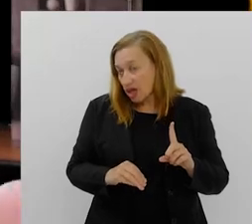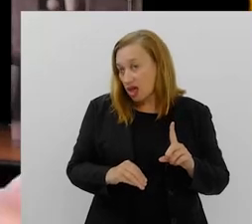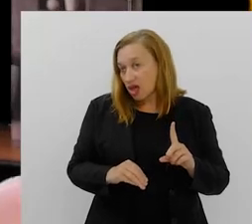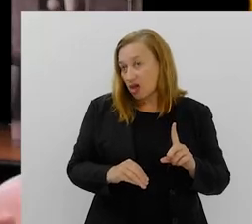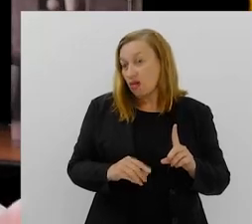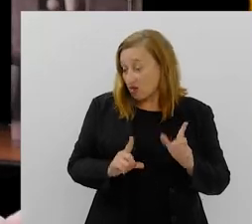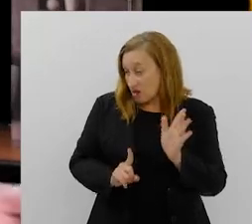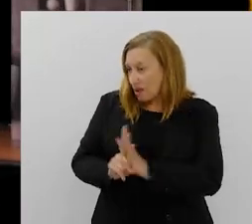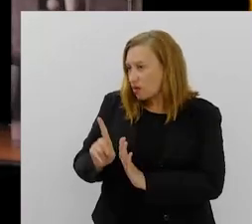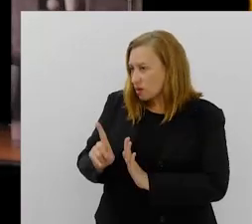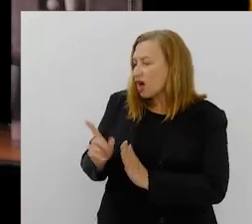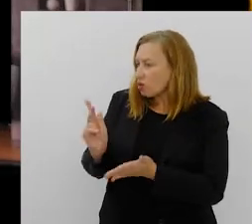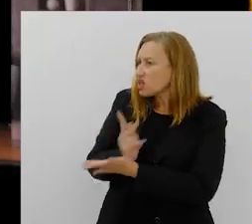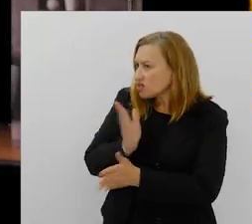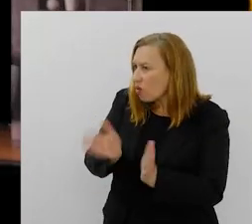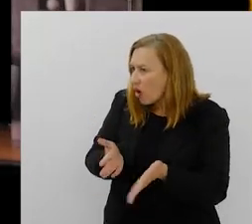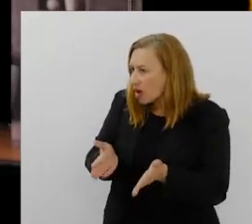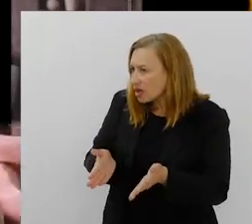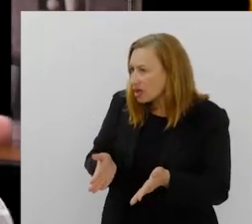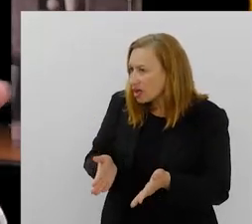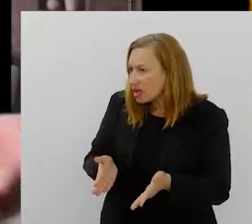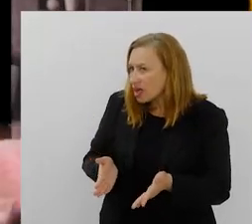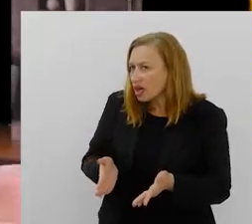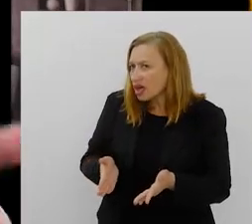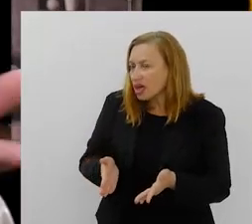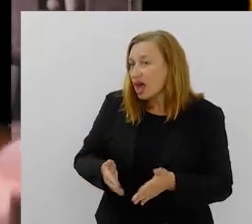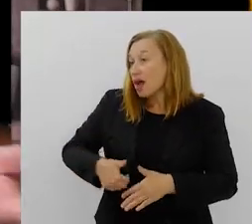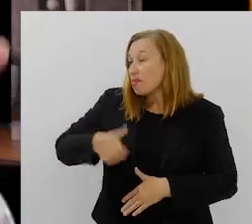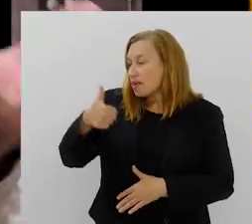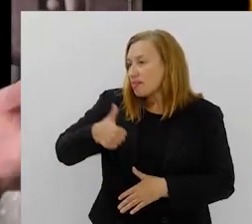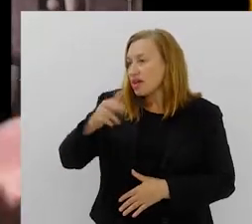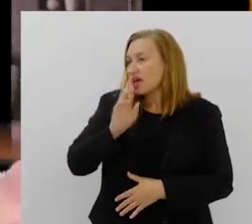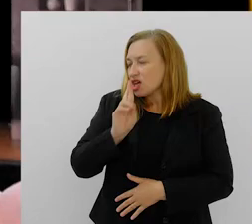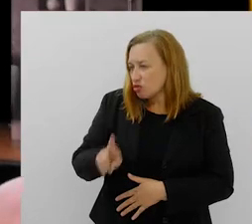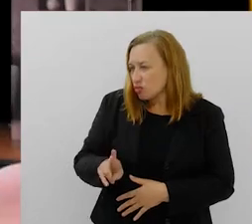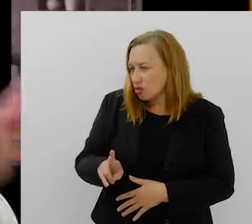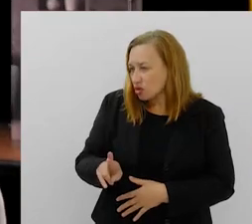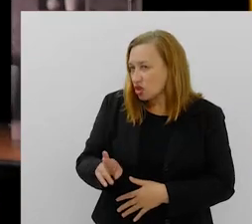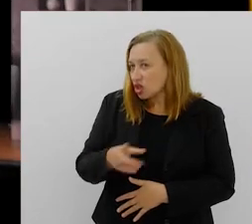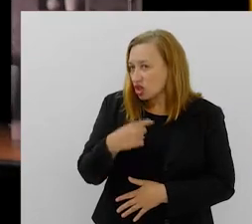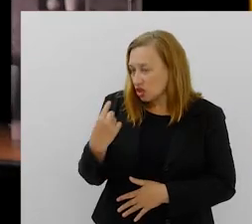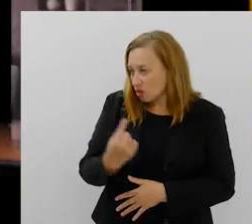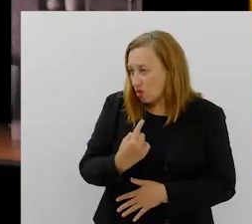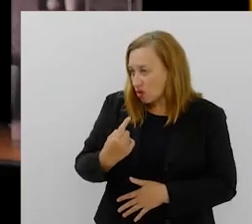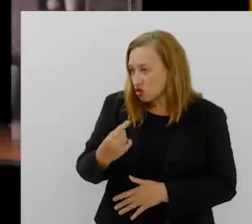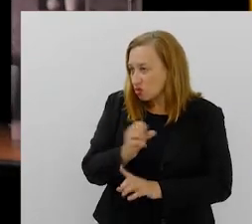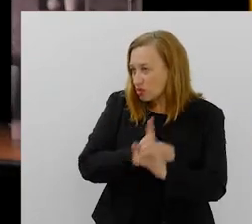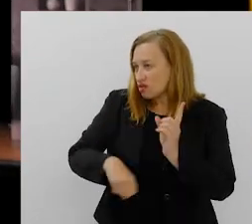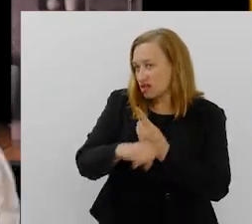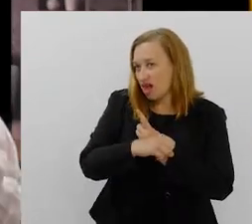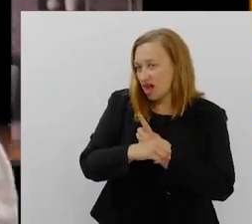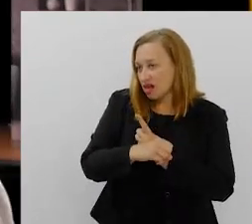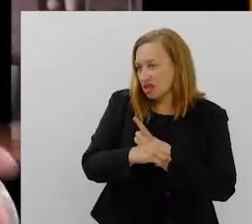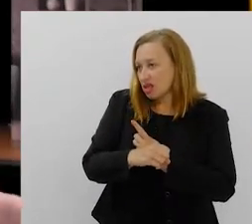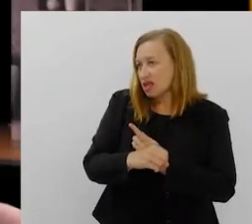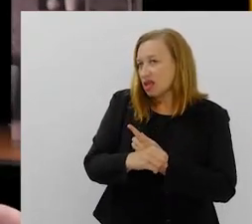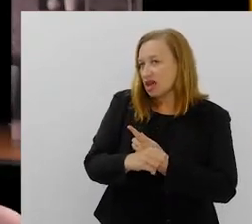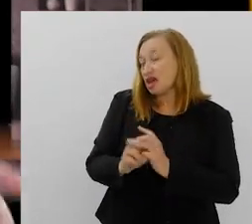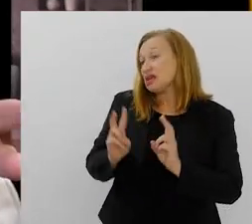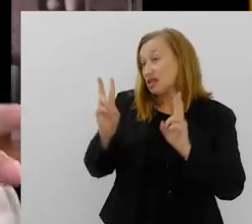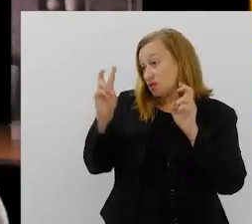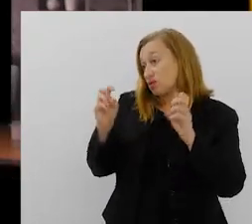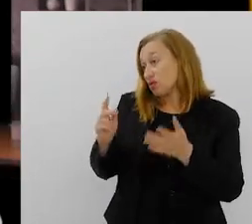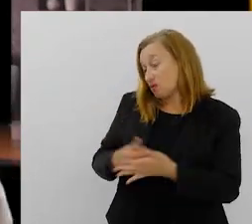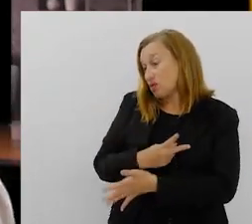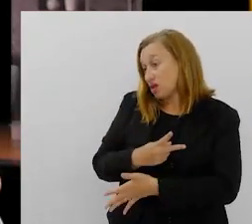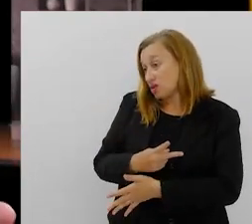questionamento. Você pergunta, aconteceu agora, né? A primeira resposta que nós como sociedade demos a essa situação